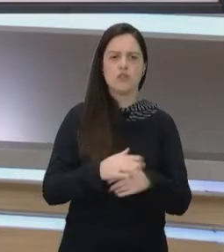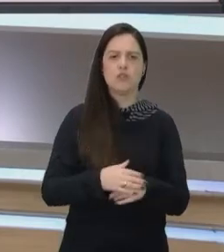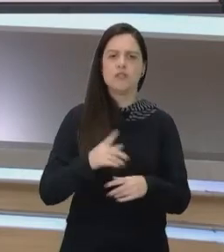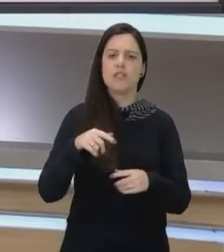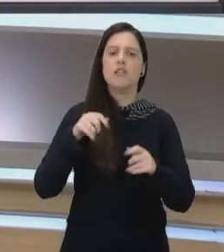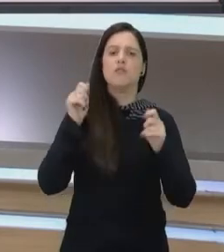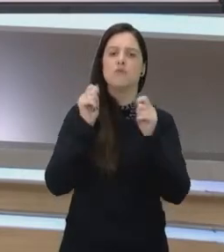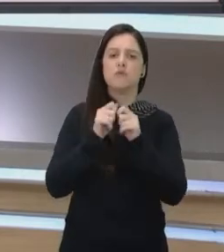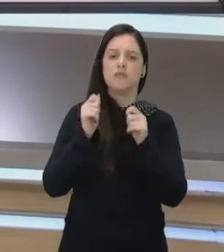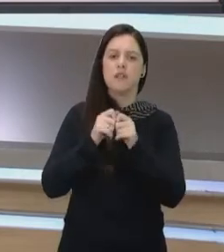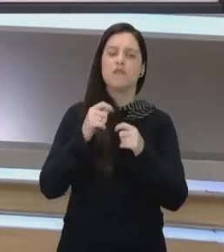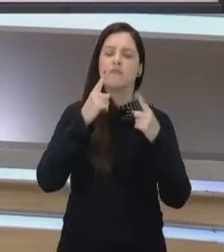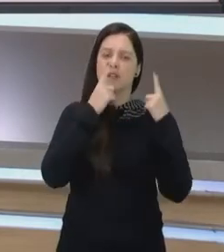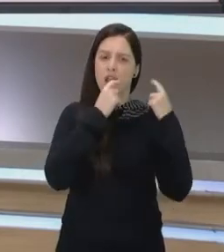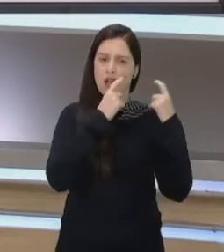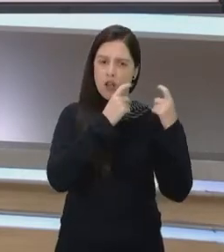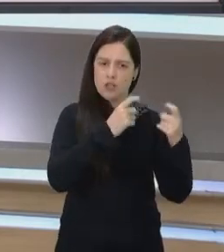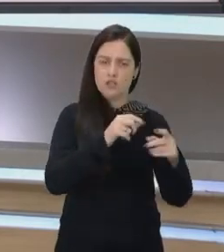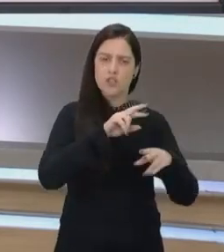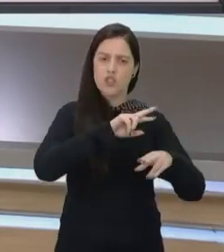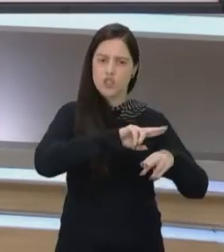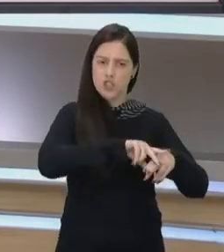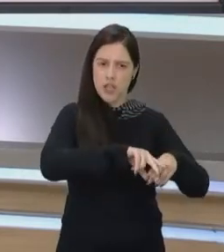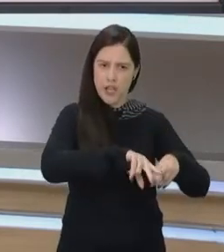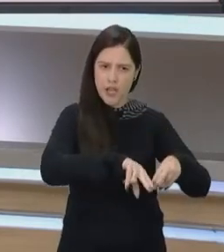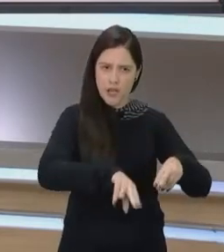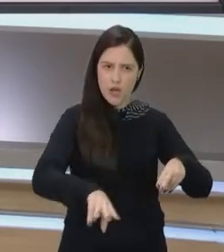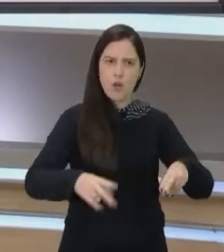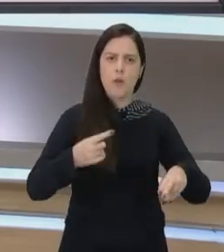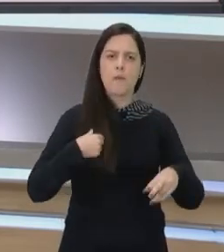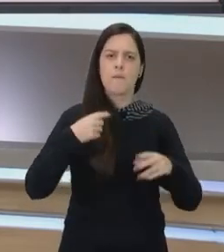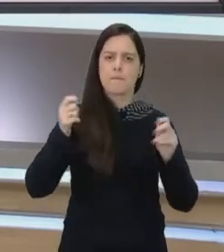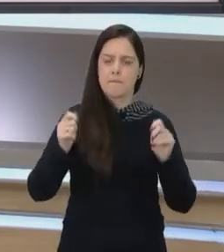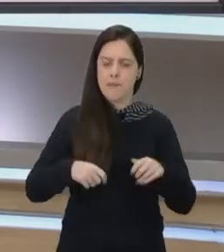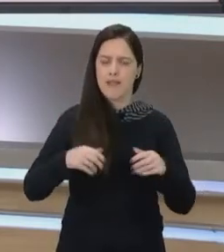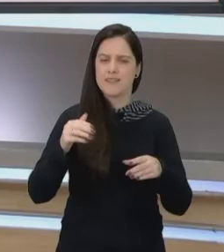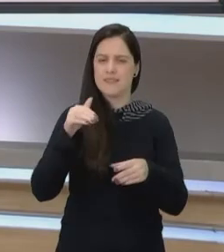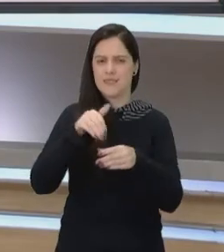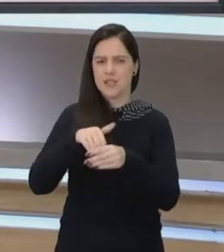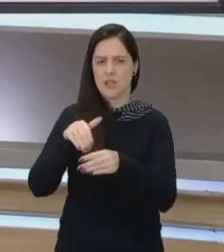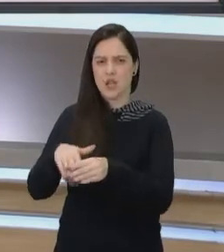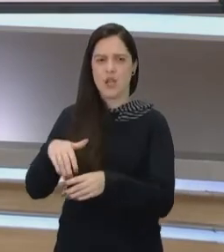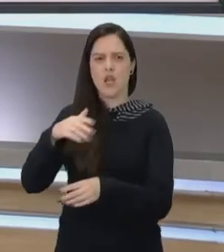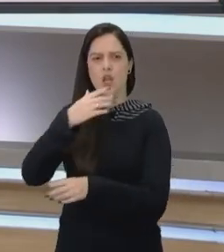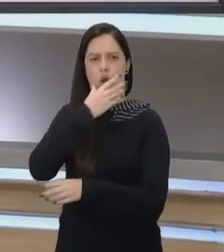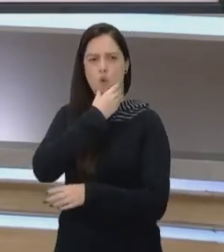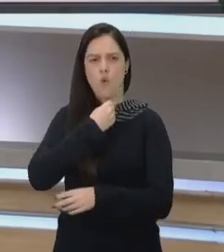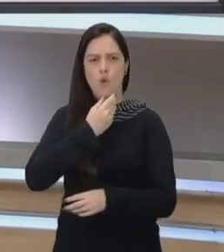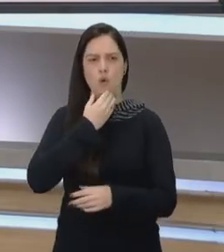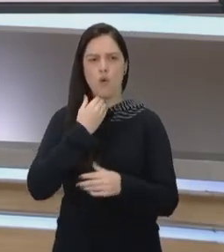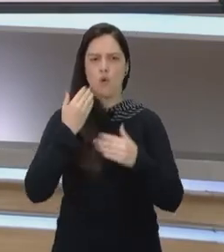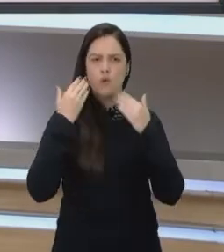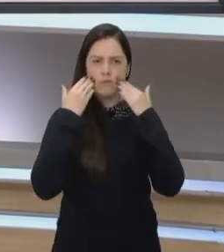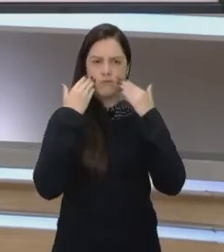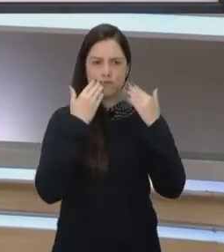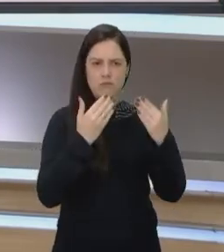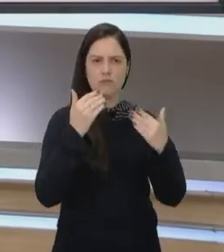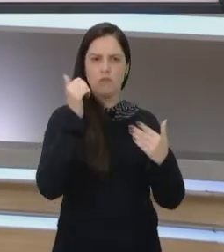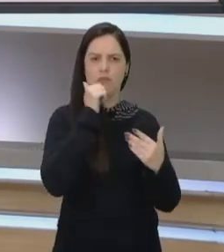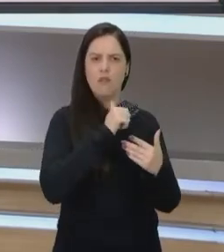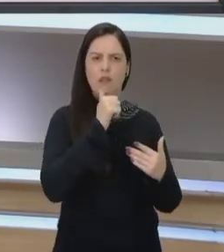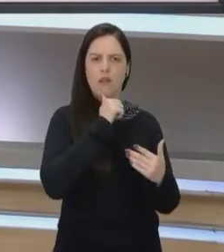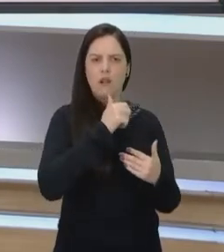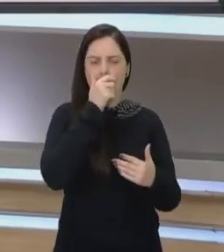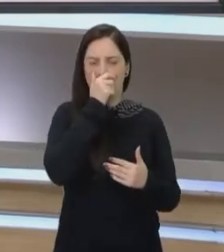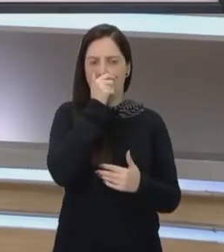isso faz com que a violência de gênero seja mais recorrente, porque o homem, ele não consegue perceber a mulher, o homem